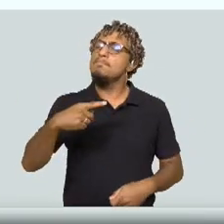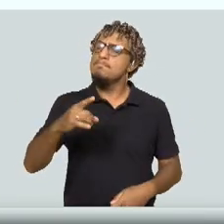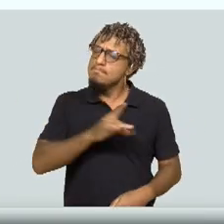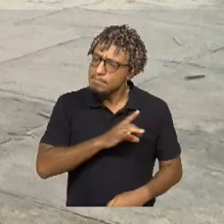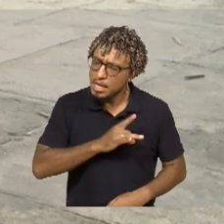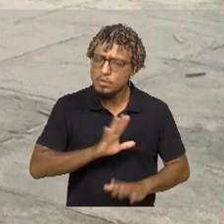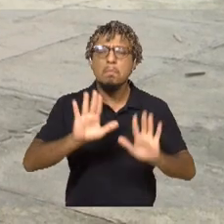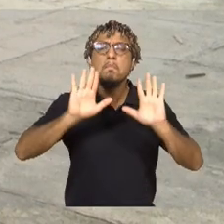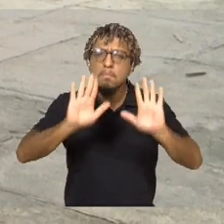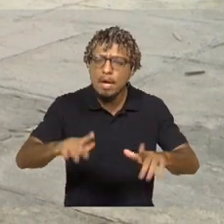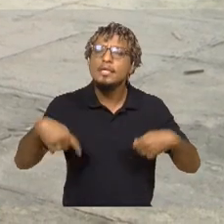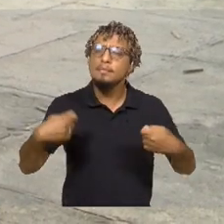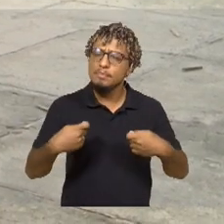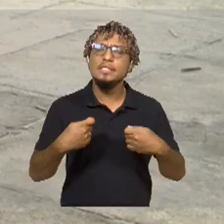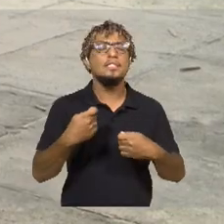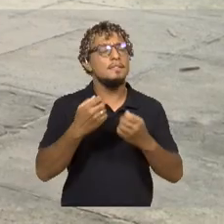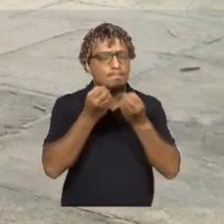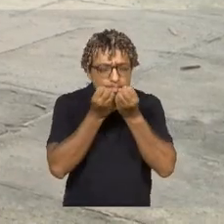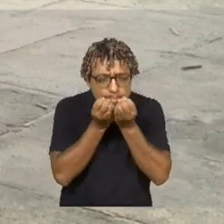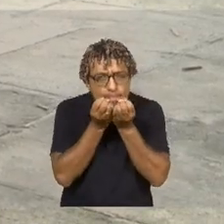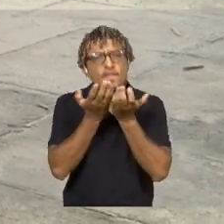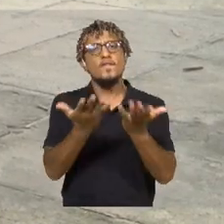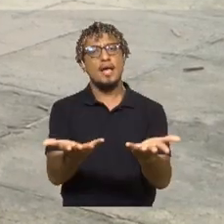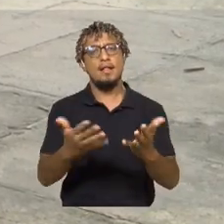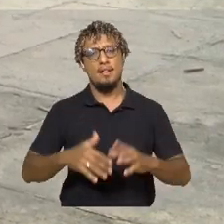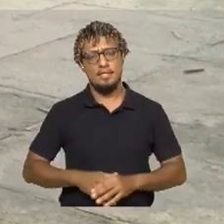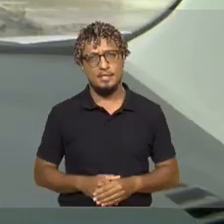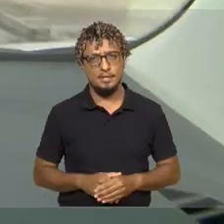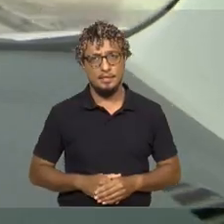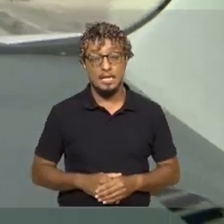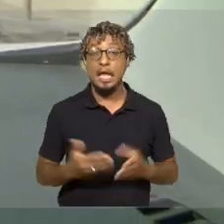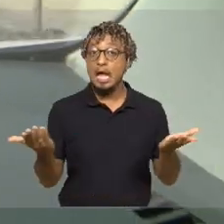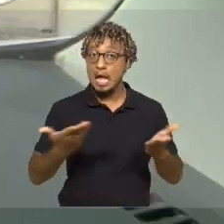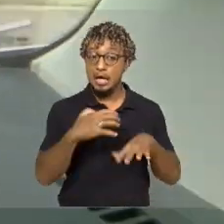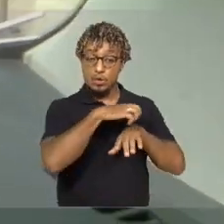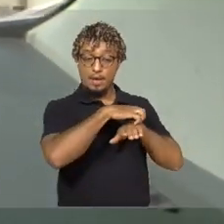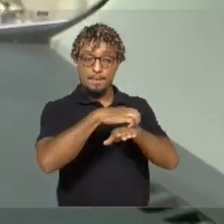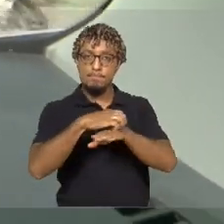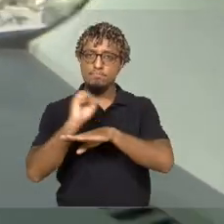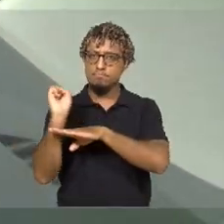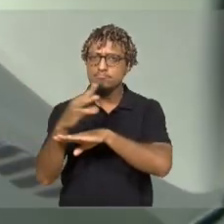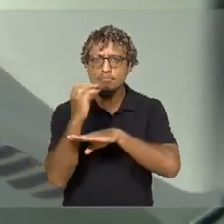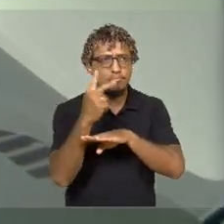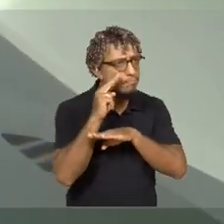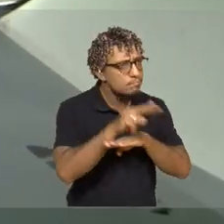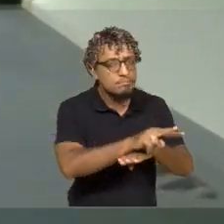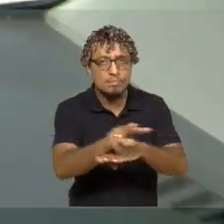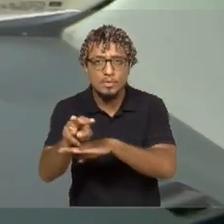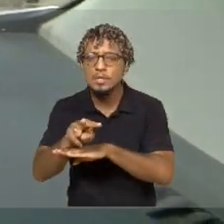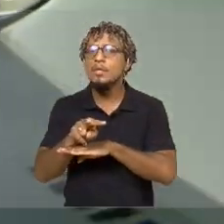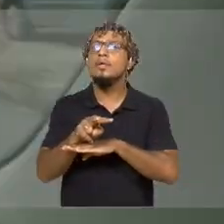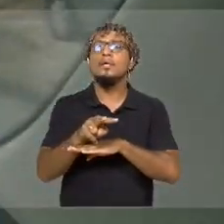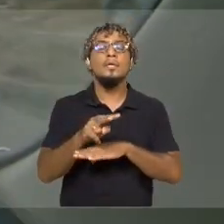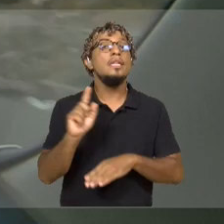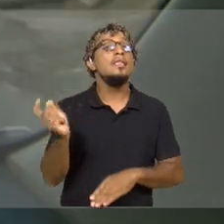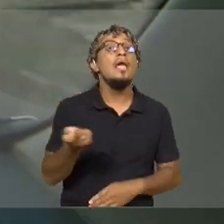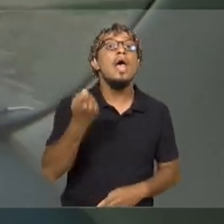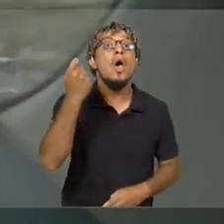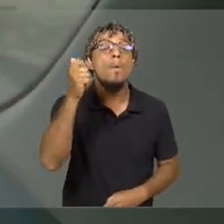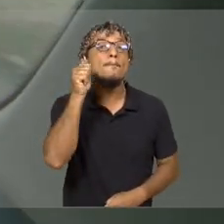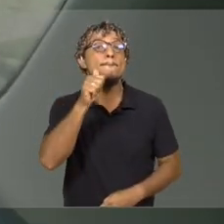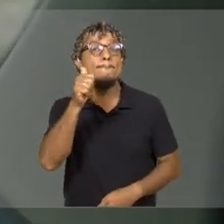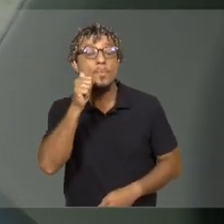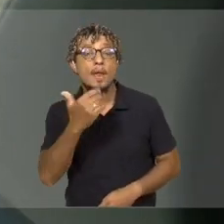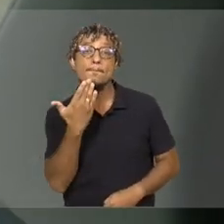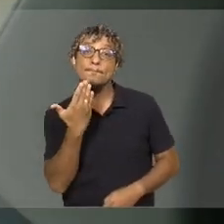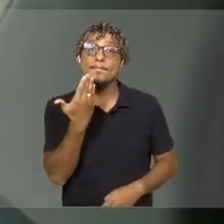é necessário romper o silêncio. Desde a implantação da Patrulha Maria da Penha no Maranhão, nenhuma mulher que solicitou